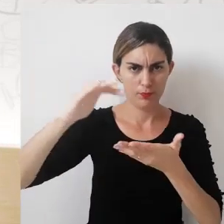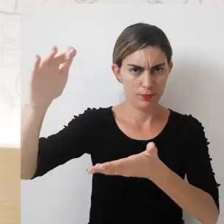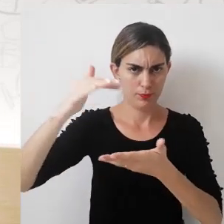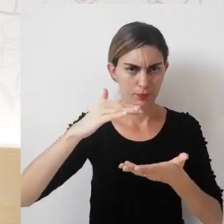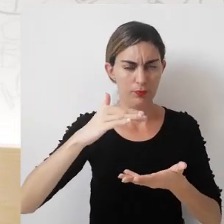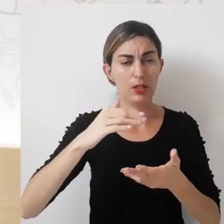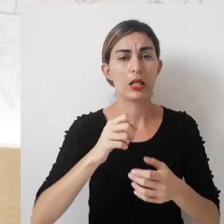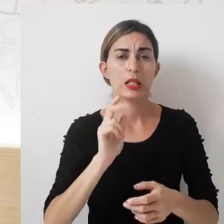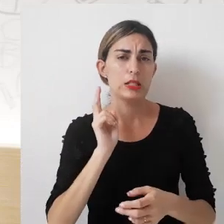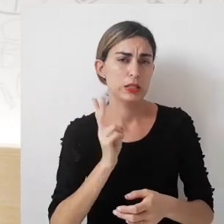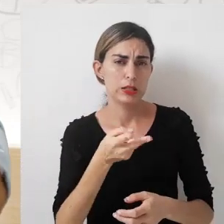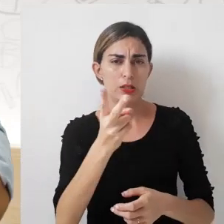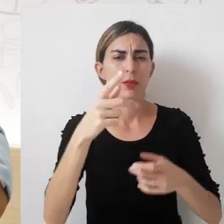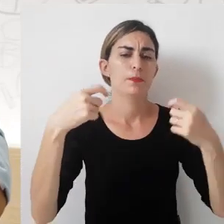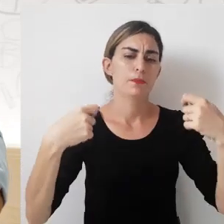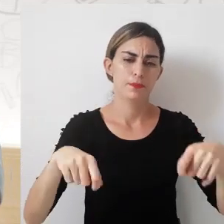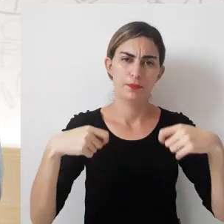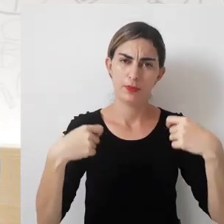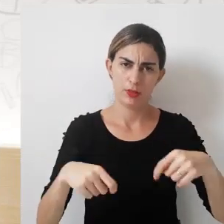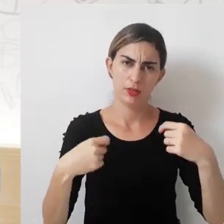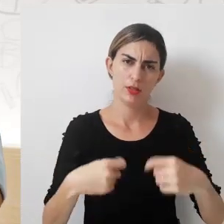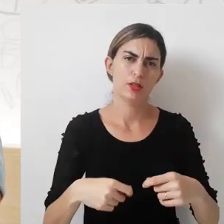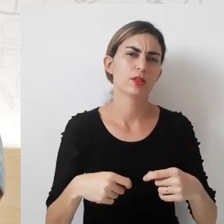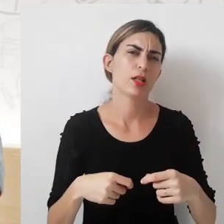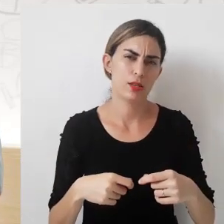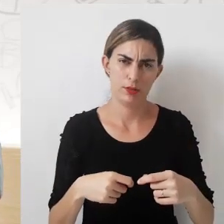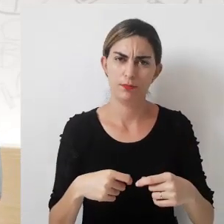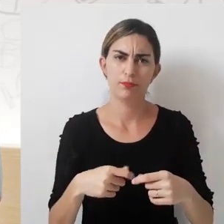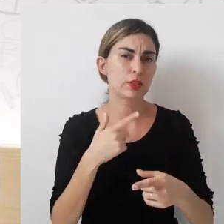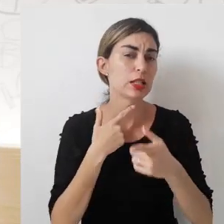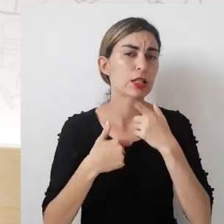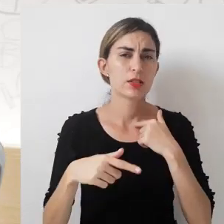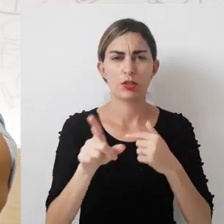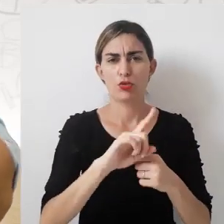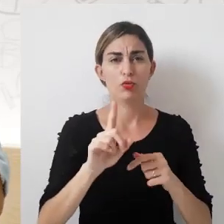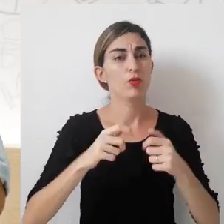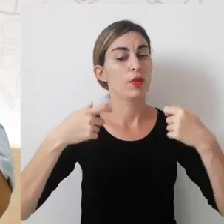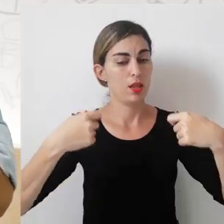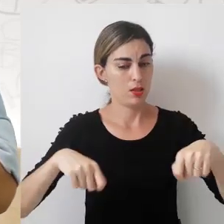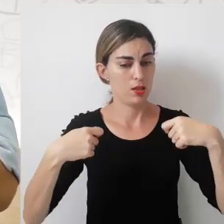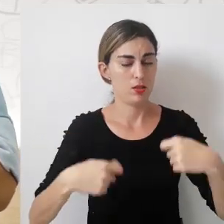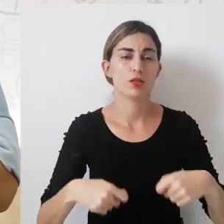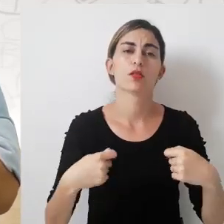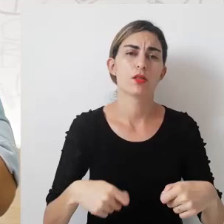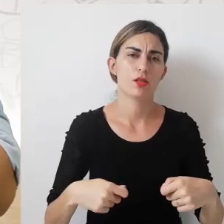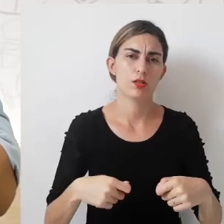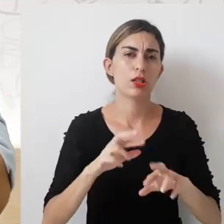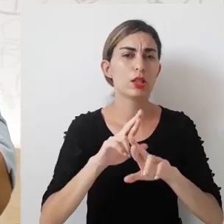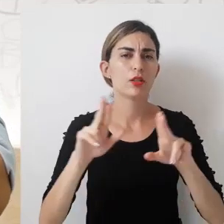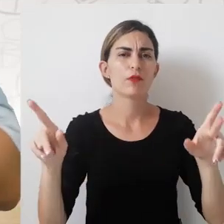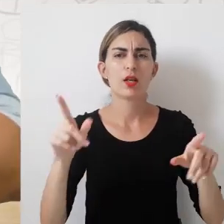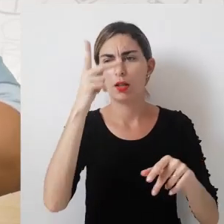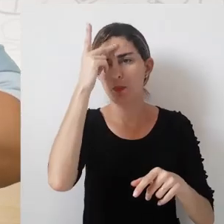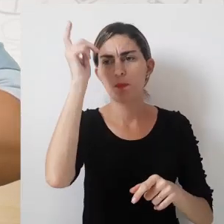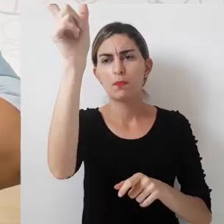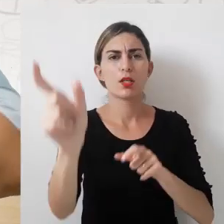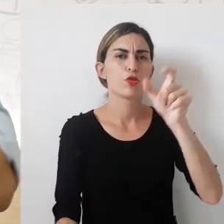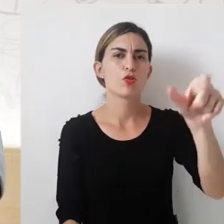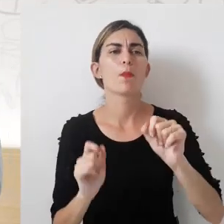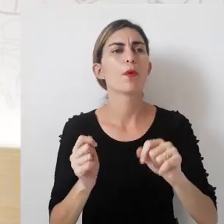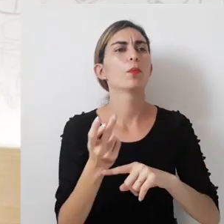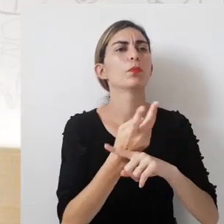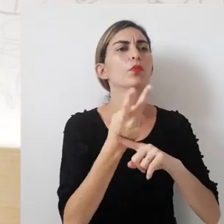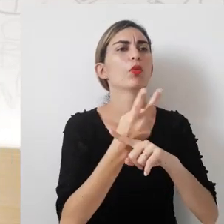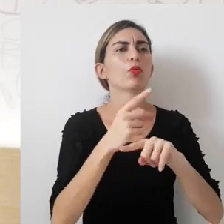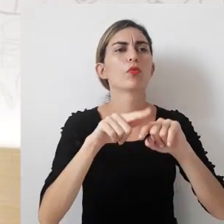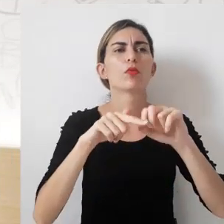determinado produto sempre pela necessidade e nunca pelo desejo. Diferente do consumidor, ele pode ir